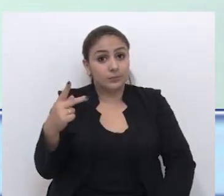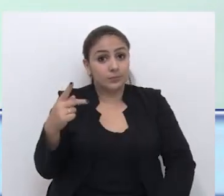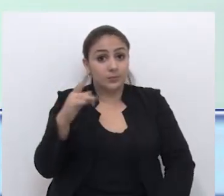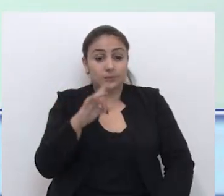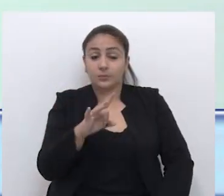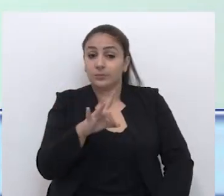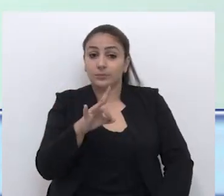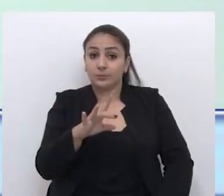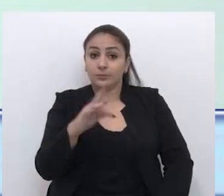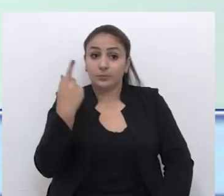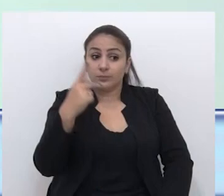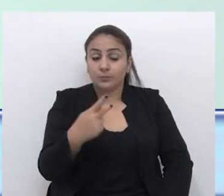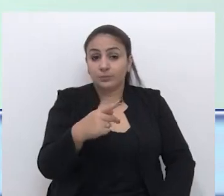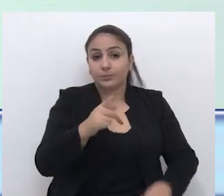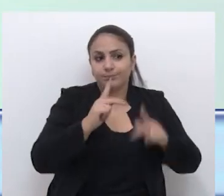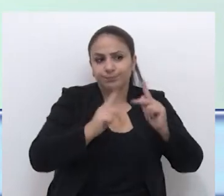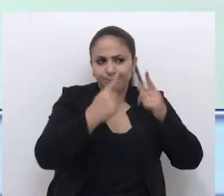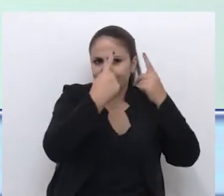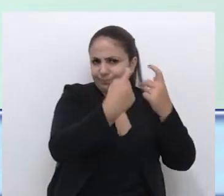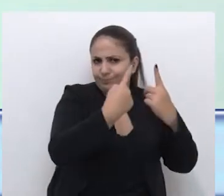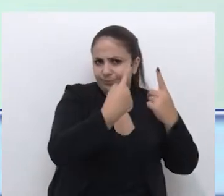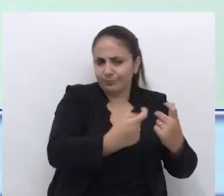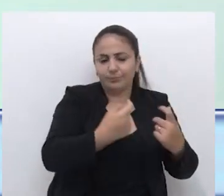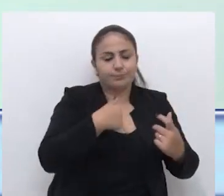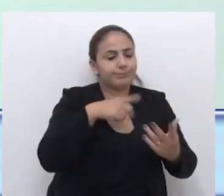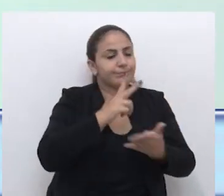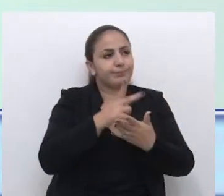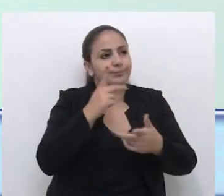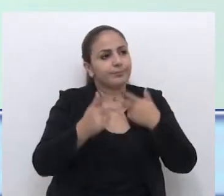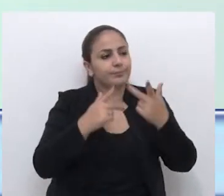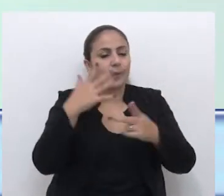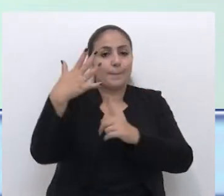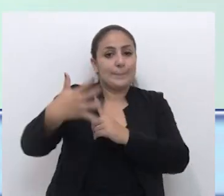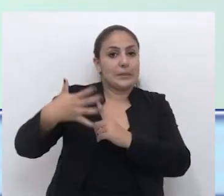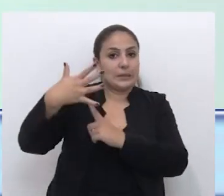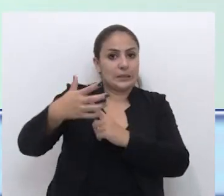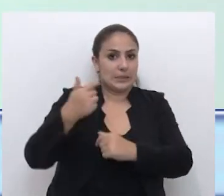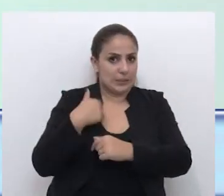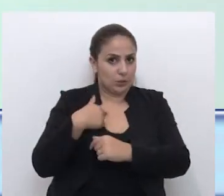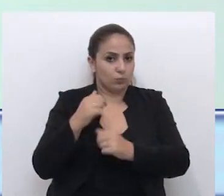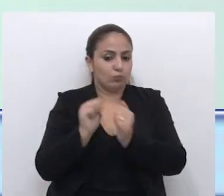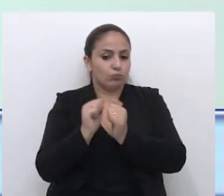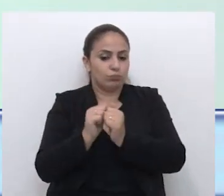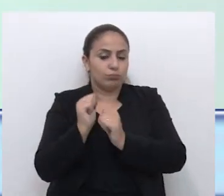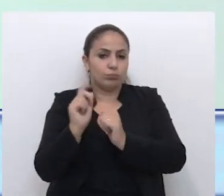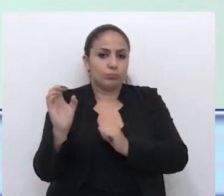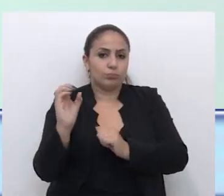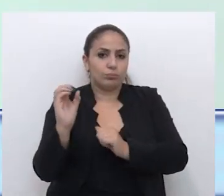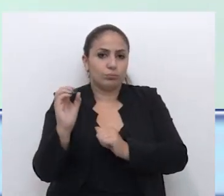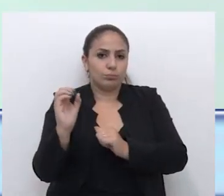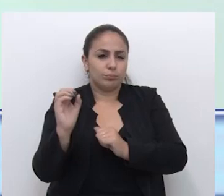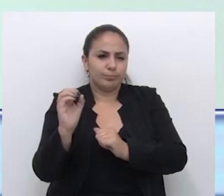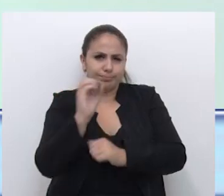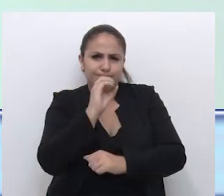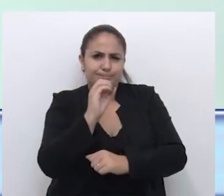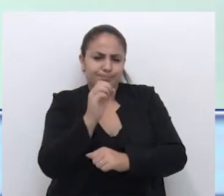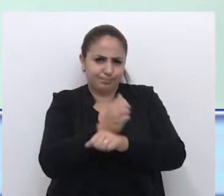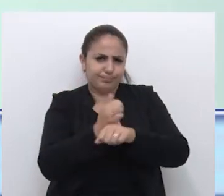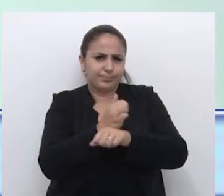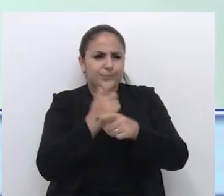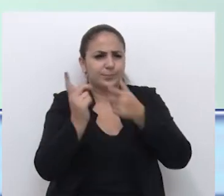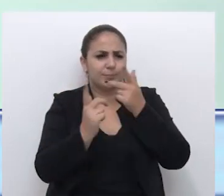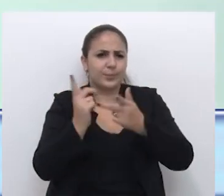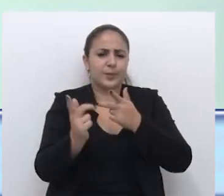história e ficar na história do ente violento? Eu costumo nas palestras que eu dou com os profissionais, porque eles